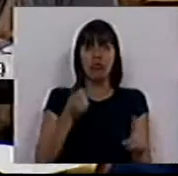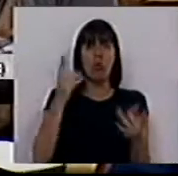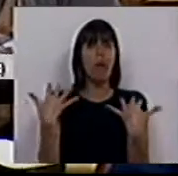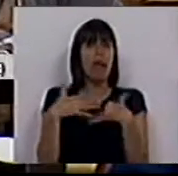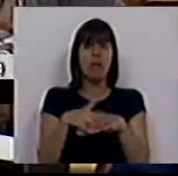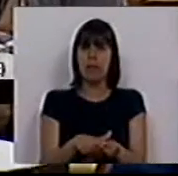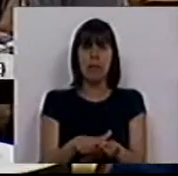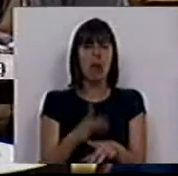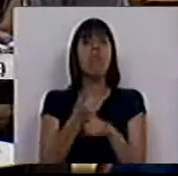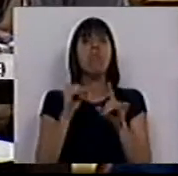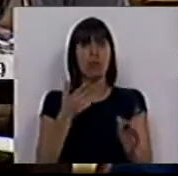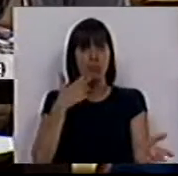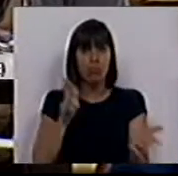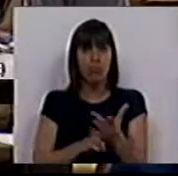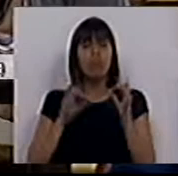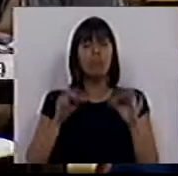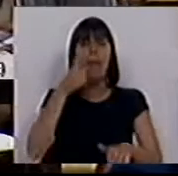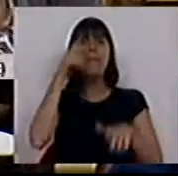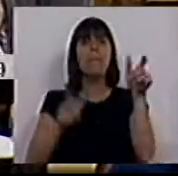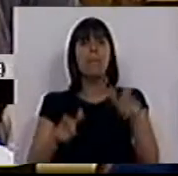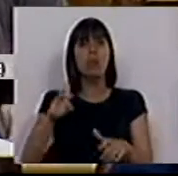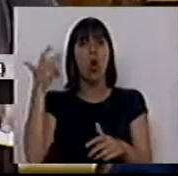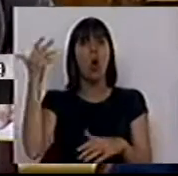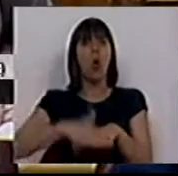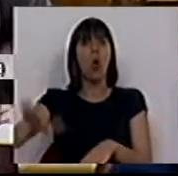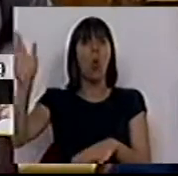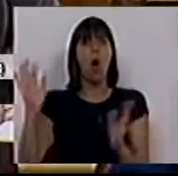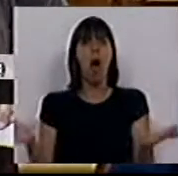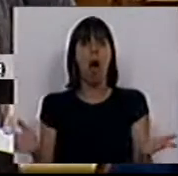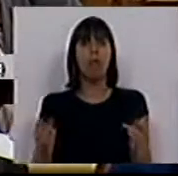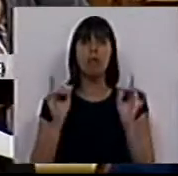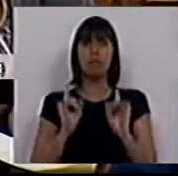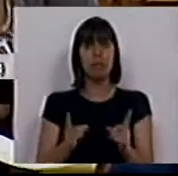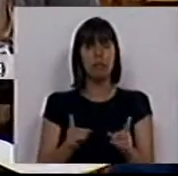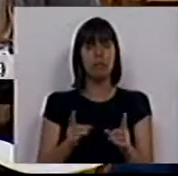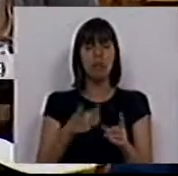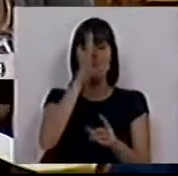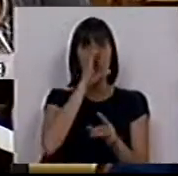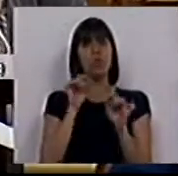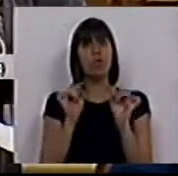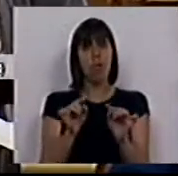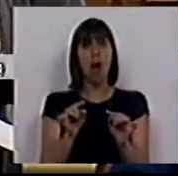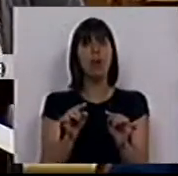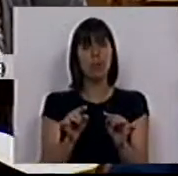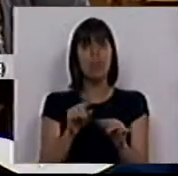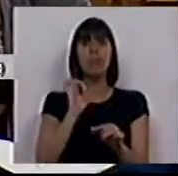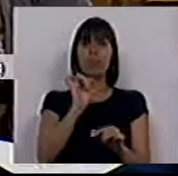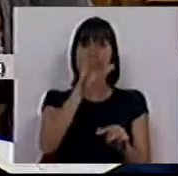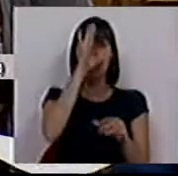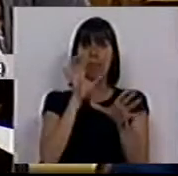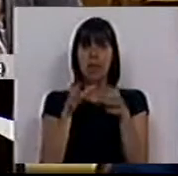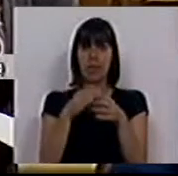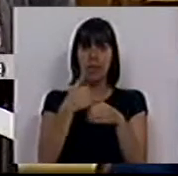de inserção, porque no final as pessoas vão para a rua. E é exatamente o Estado e até o seu